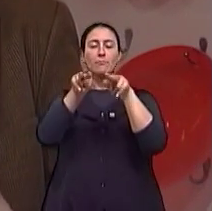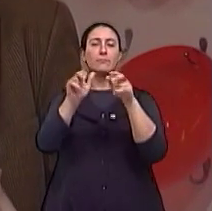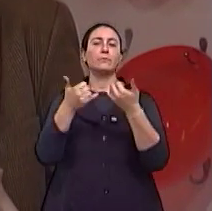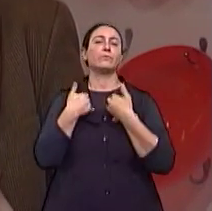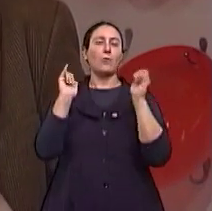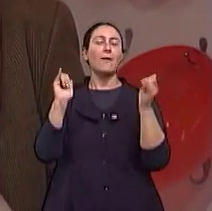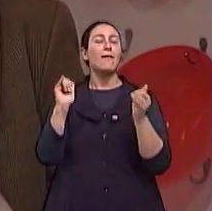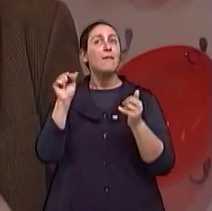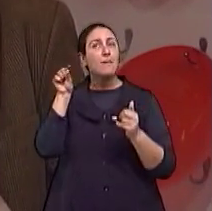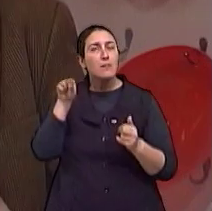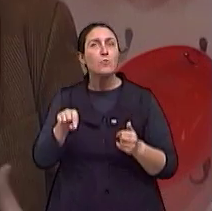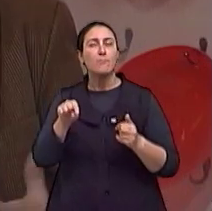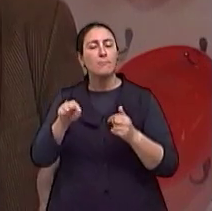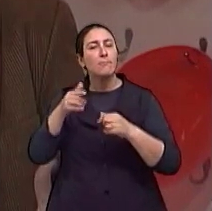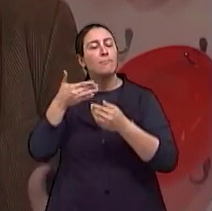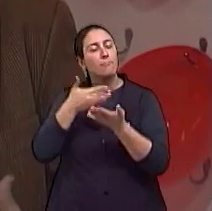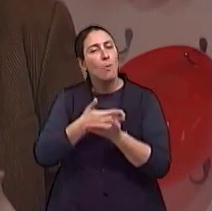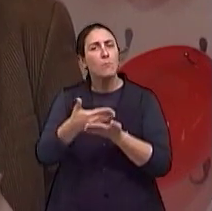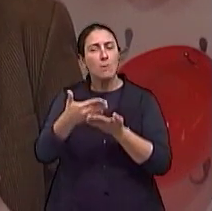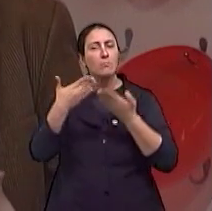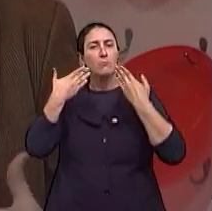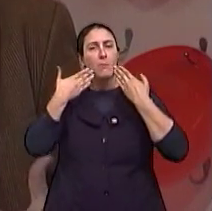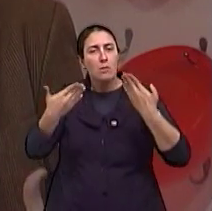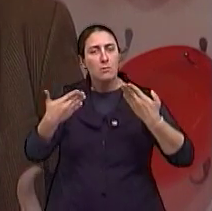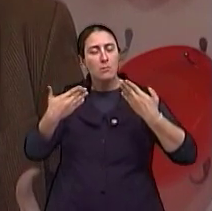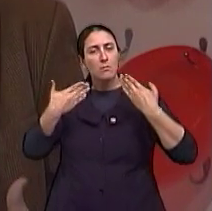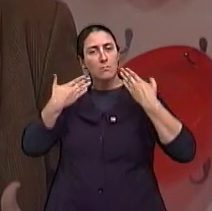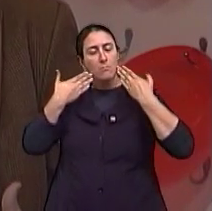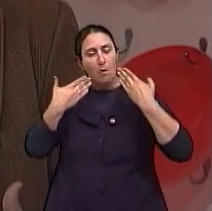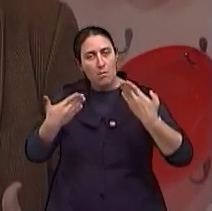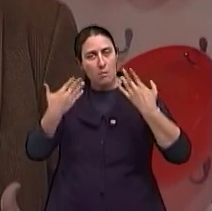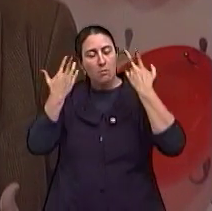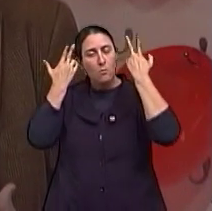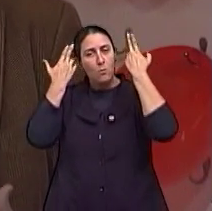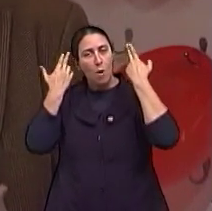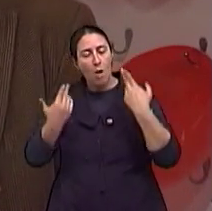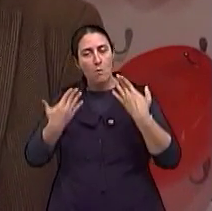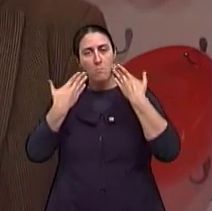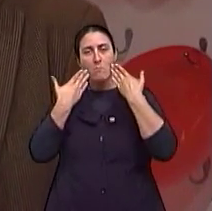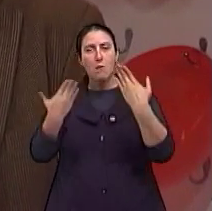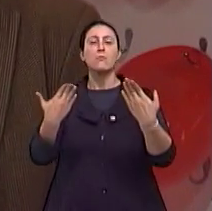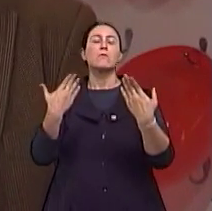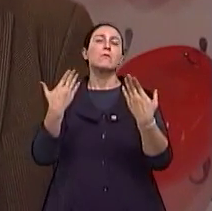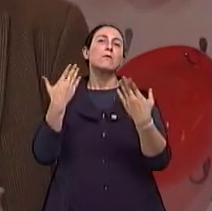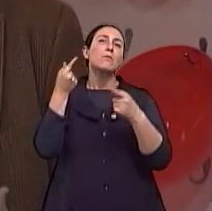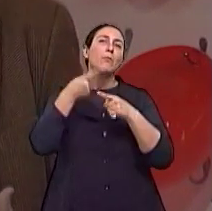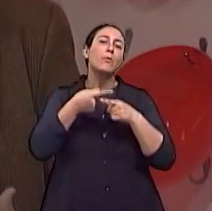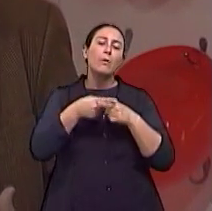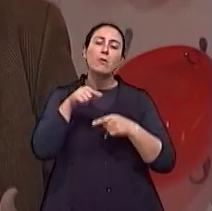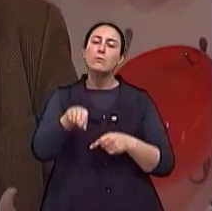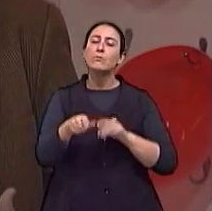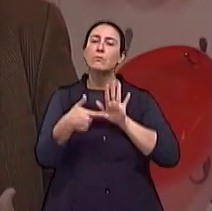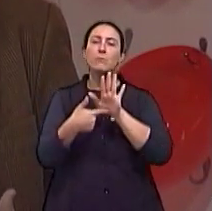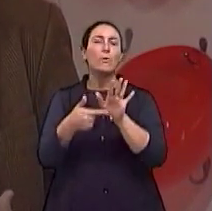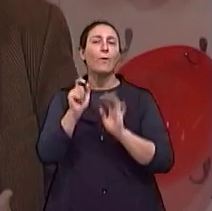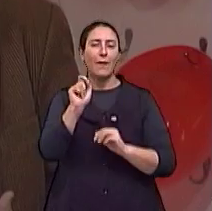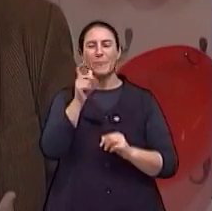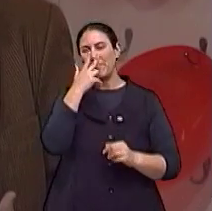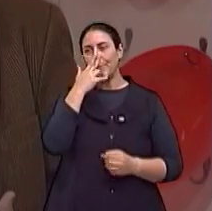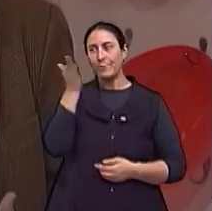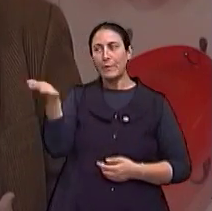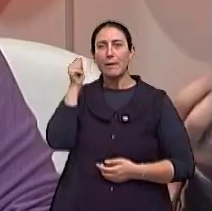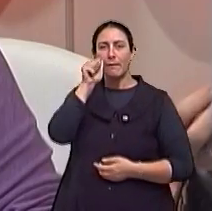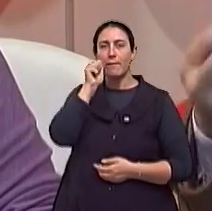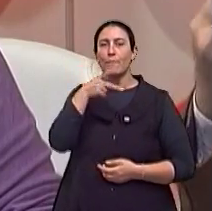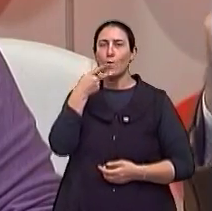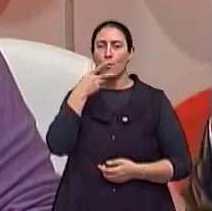cada vez mais natural, cada vez mais normal. E acho que o ponto esse que a Karine destacou, ou